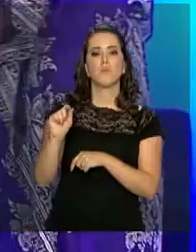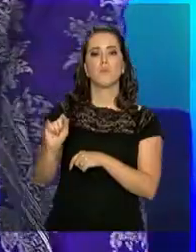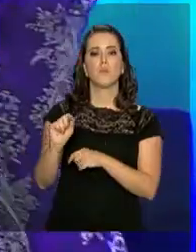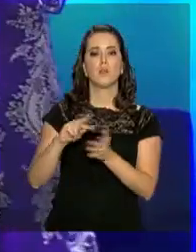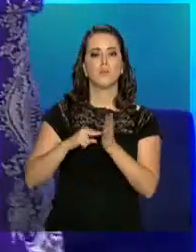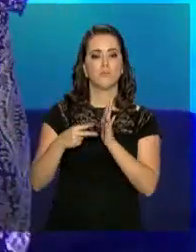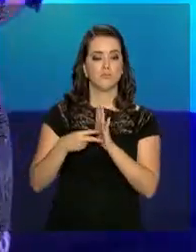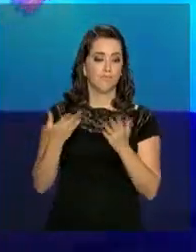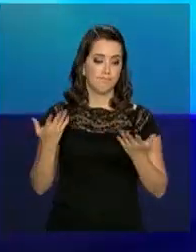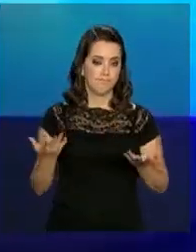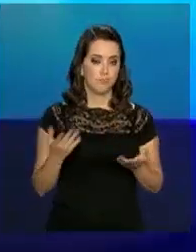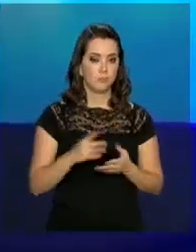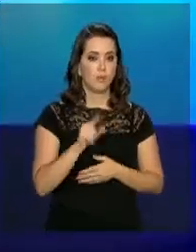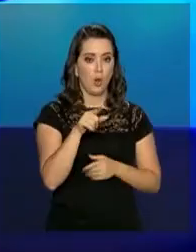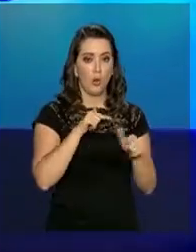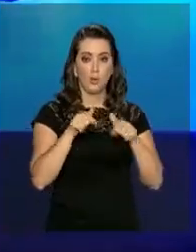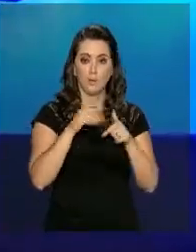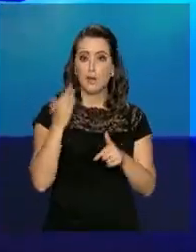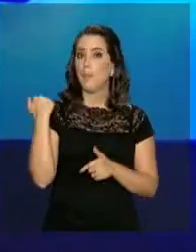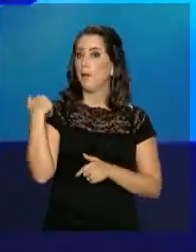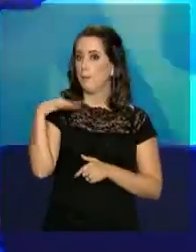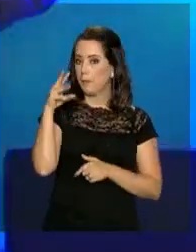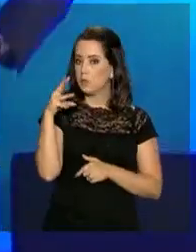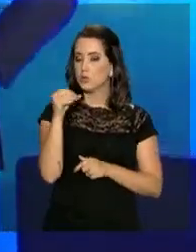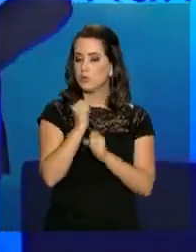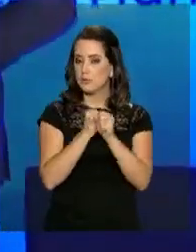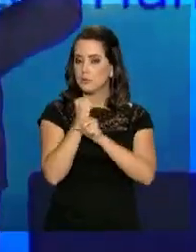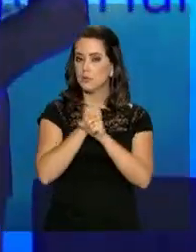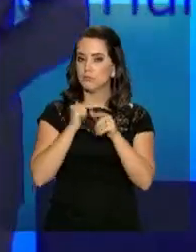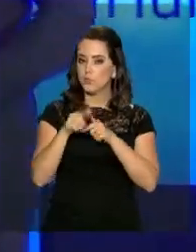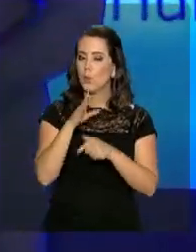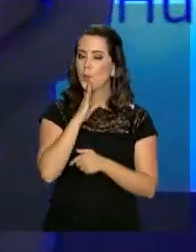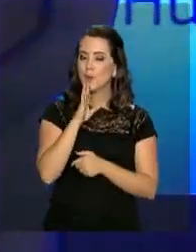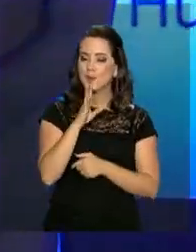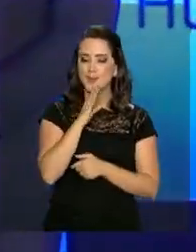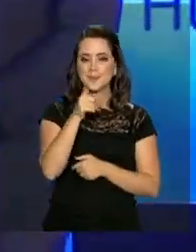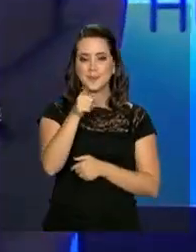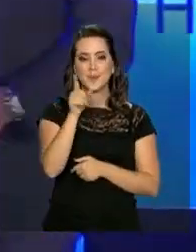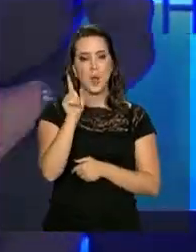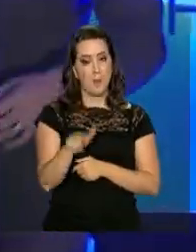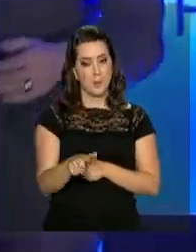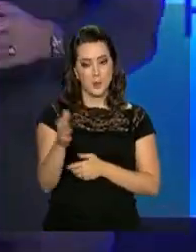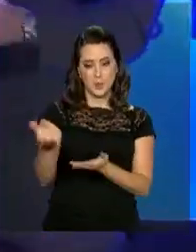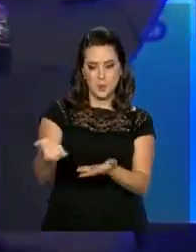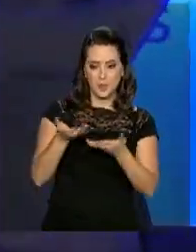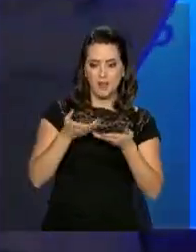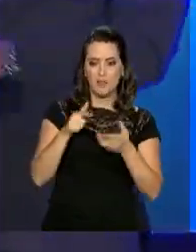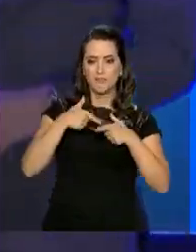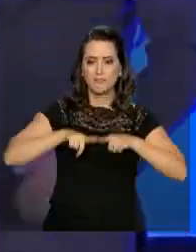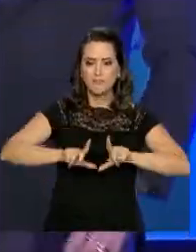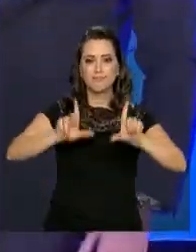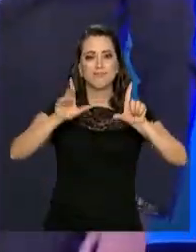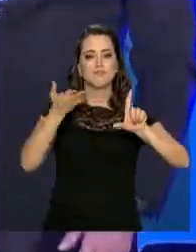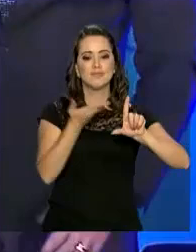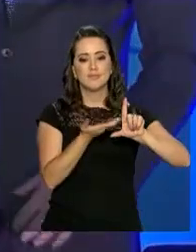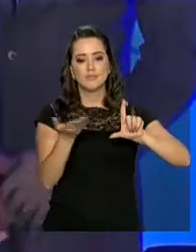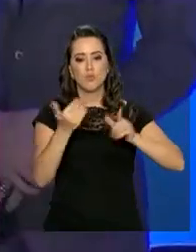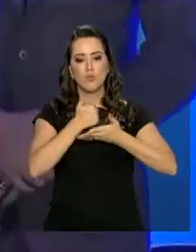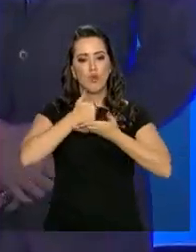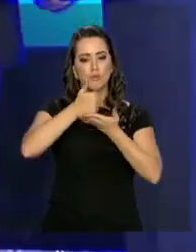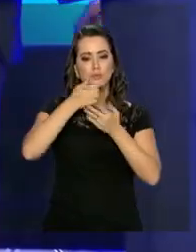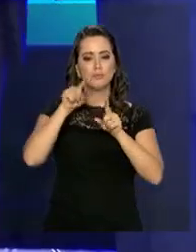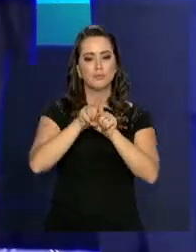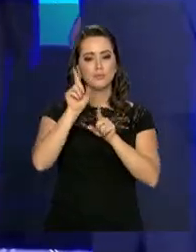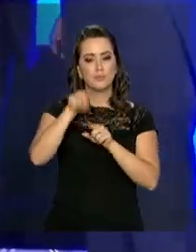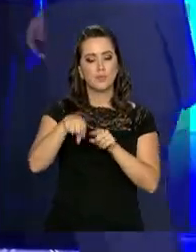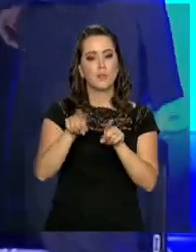O trabalho que a Pagé faz há mais de 30 anos foi reconhecido. Ela foi uma das ganhadoras do Prêmio Direitos Humanos 2018,